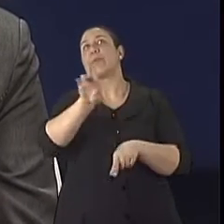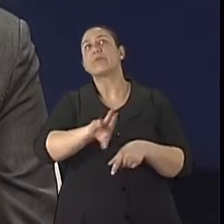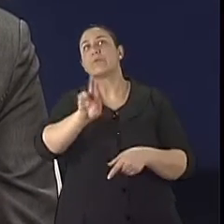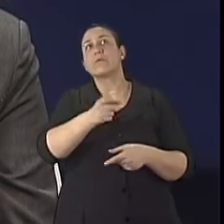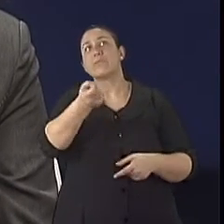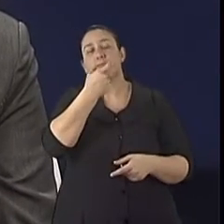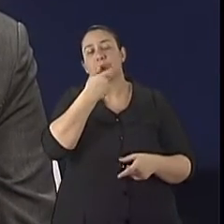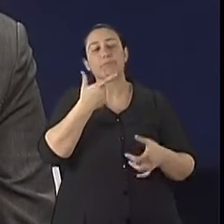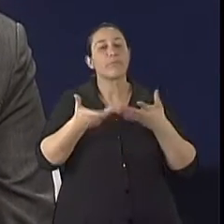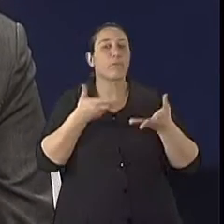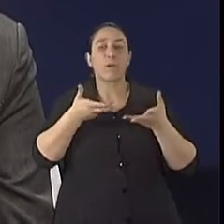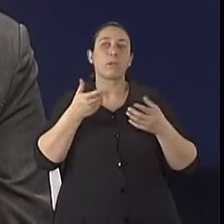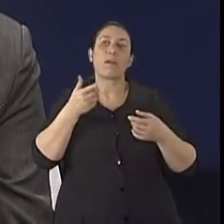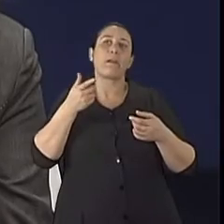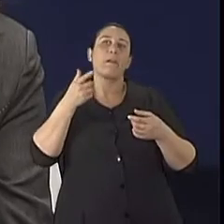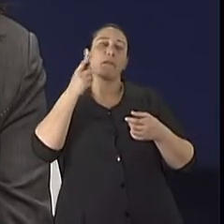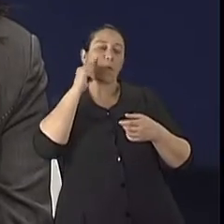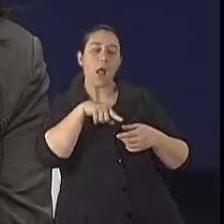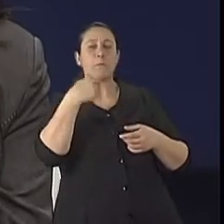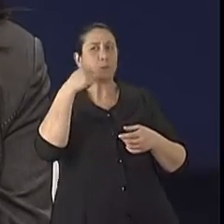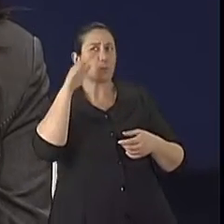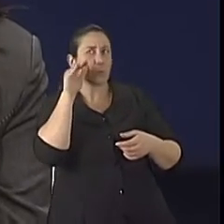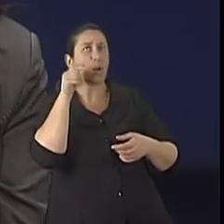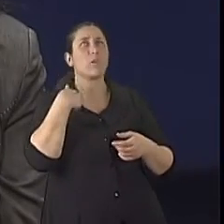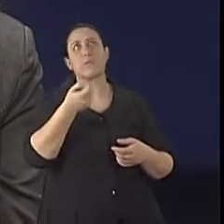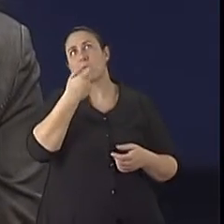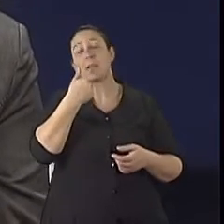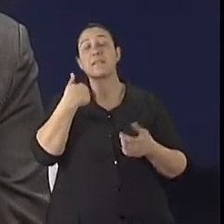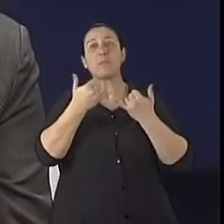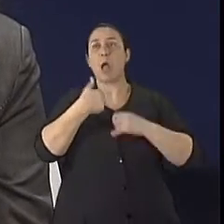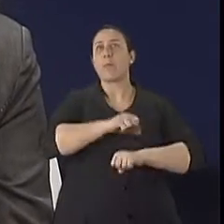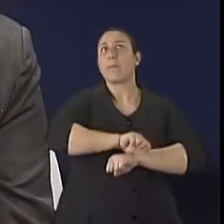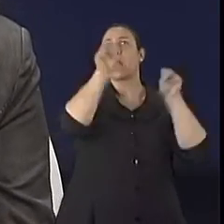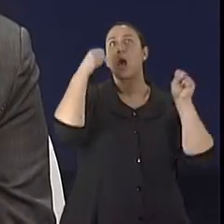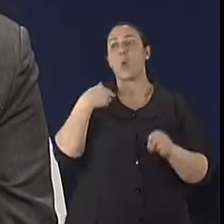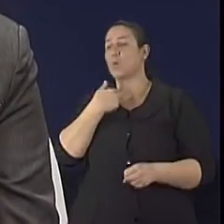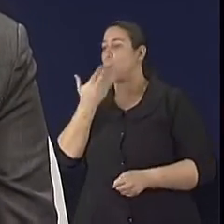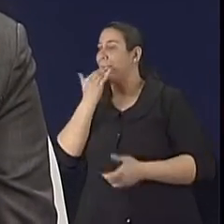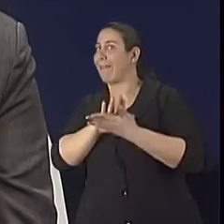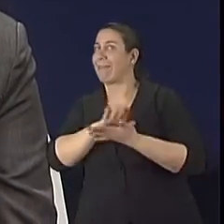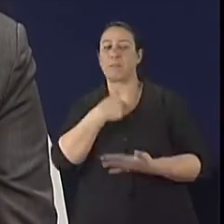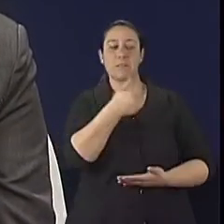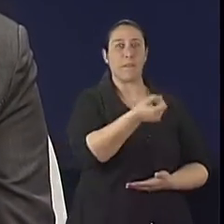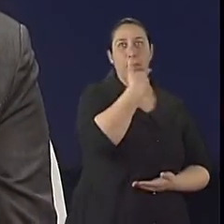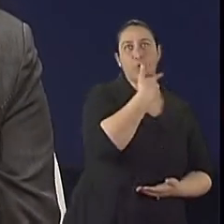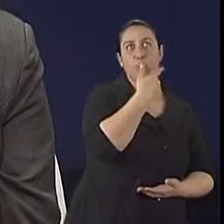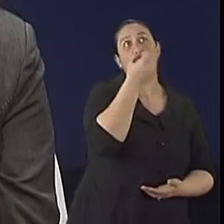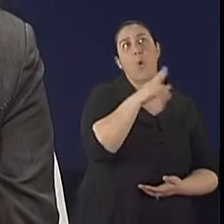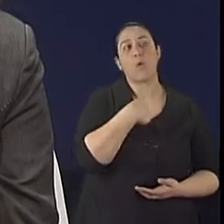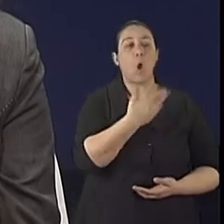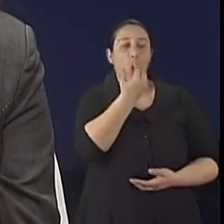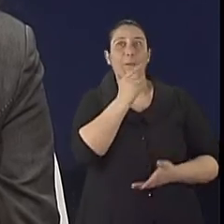modo certo de ser utilizado, se é para ser em jejum, deve ser em jejum. Se deve ser com alimento, deve ser em alimentos, com alimento.